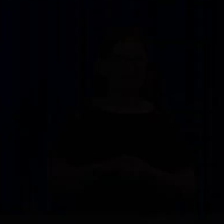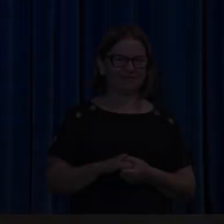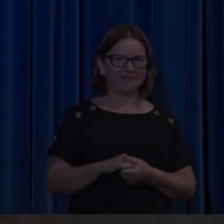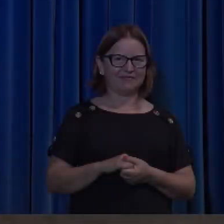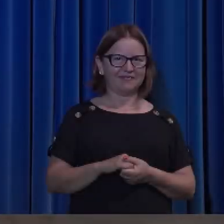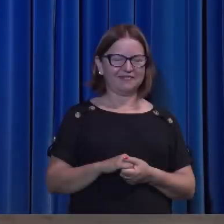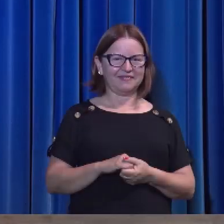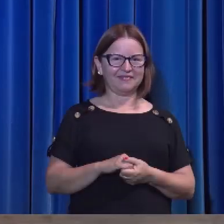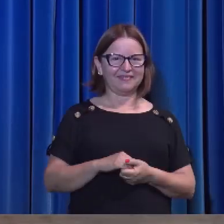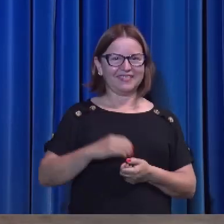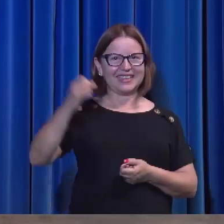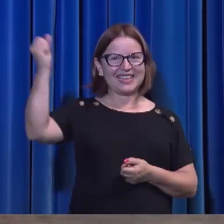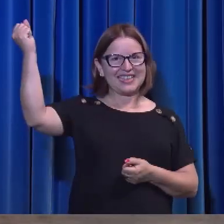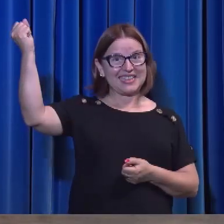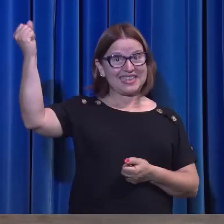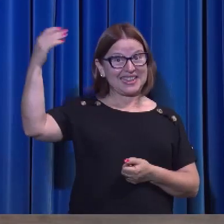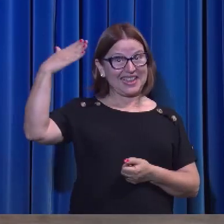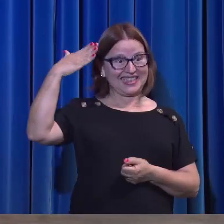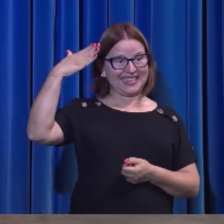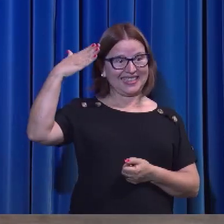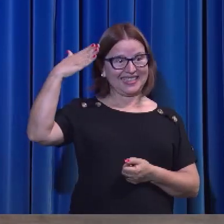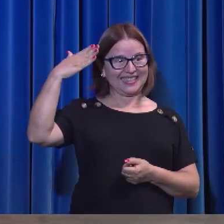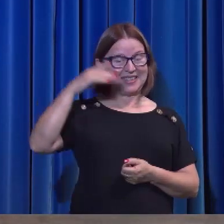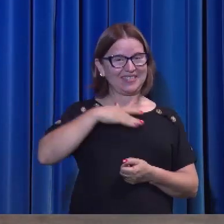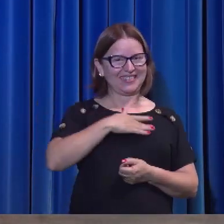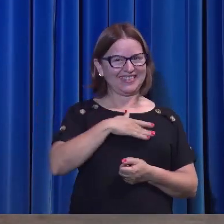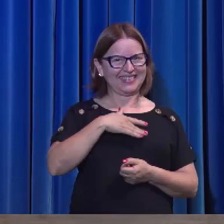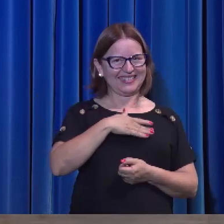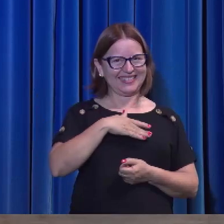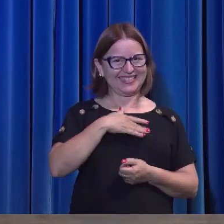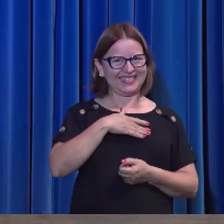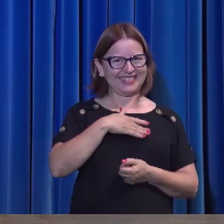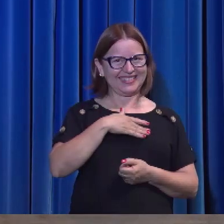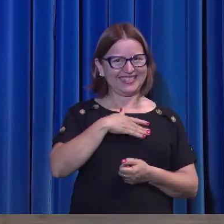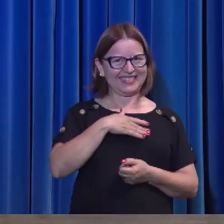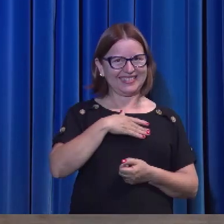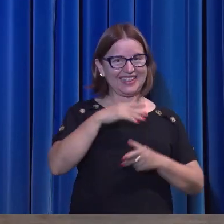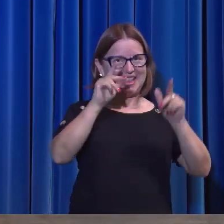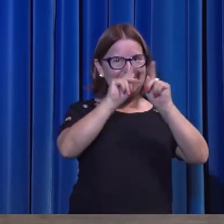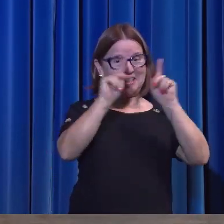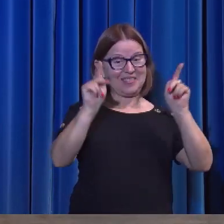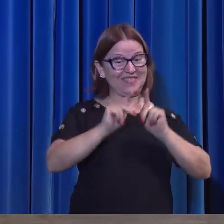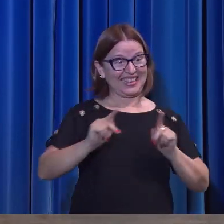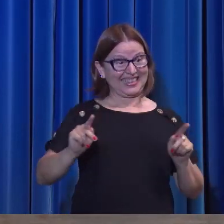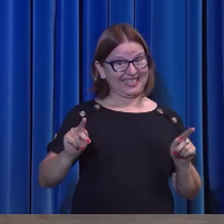Graça, misericórdia, e paz.